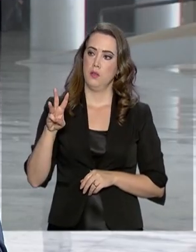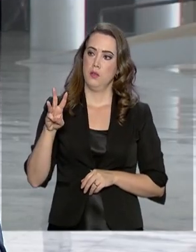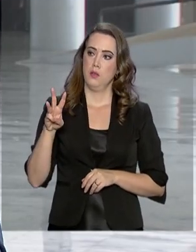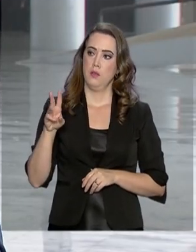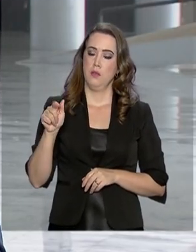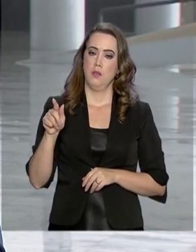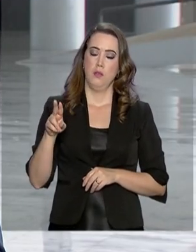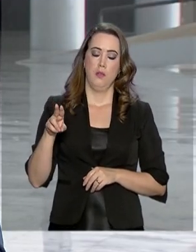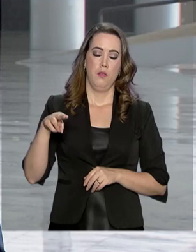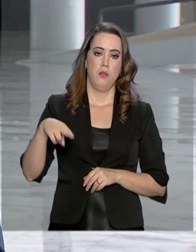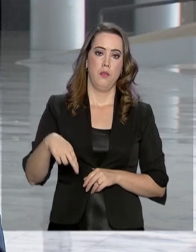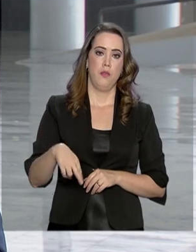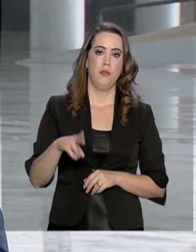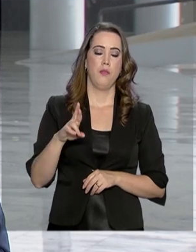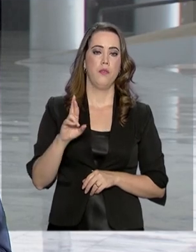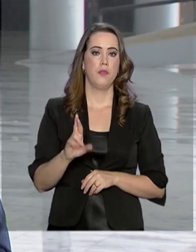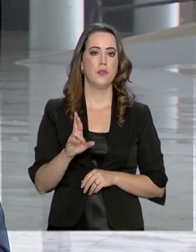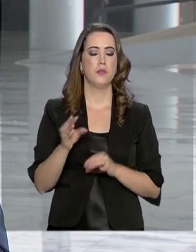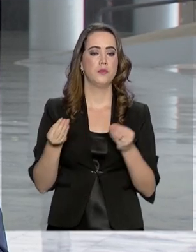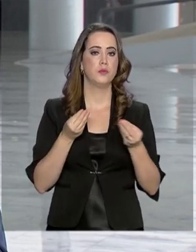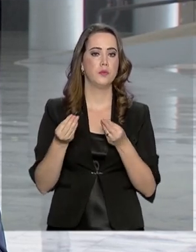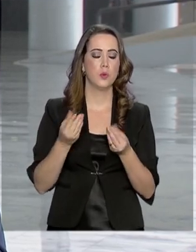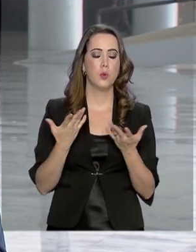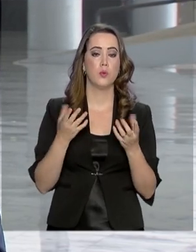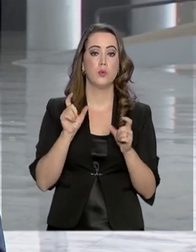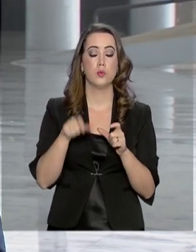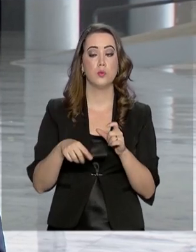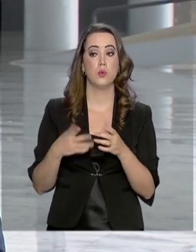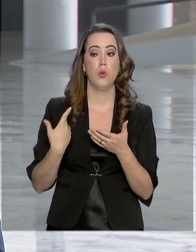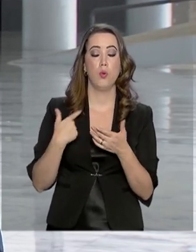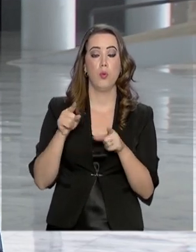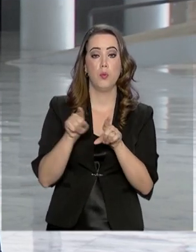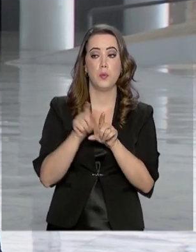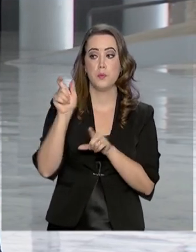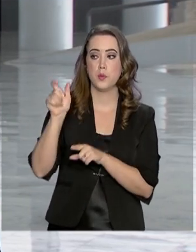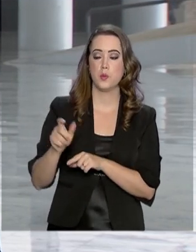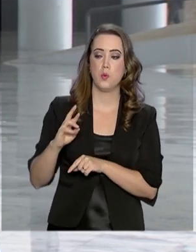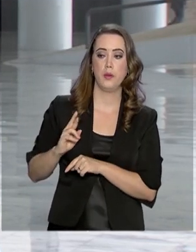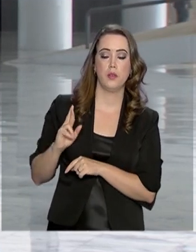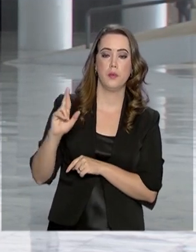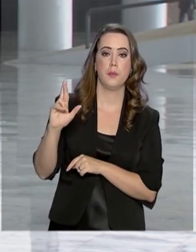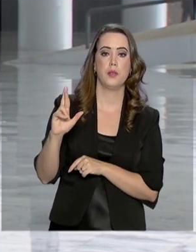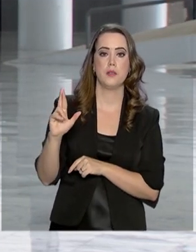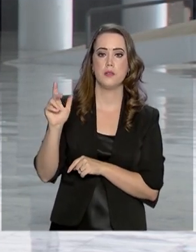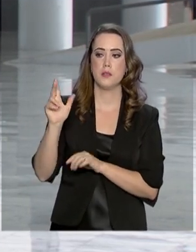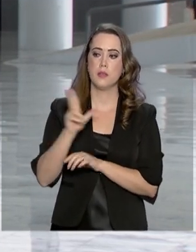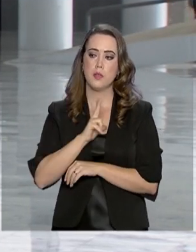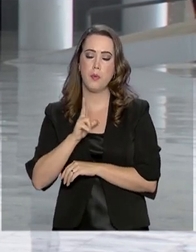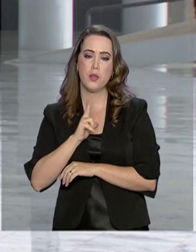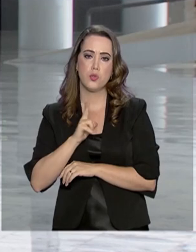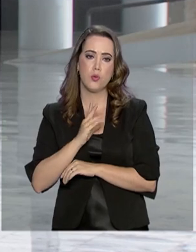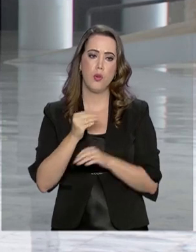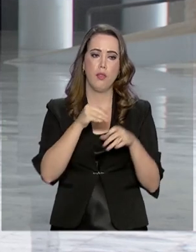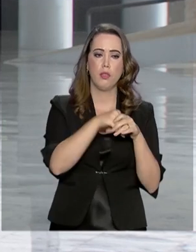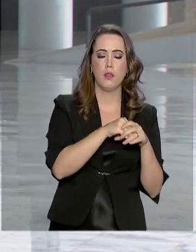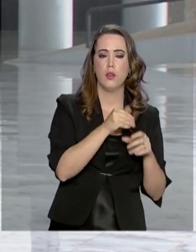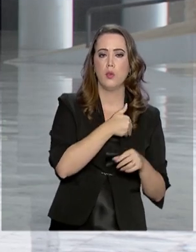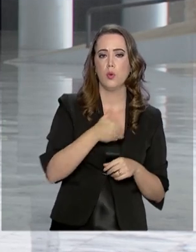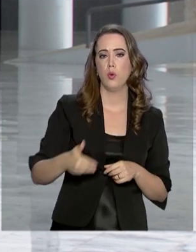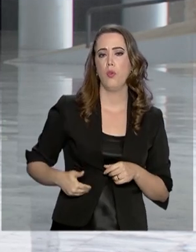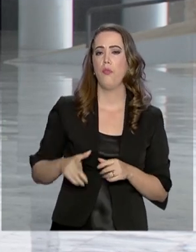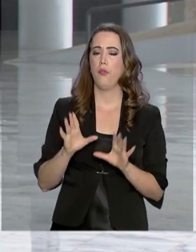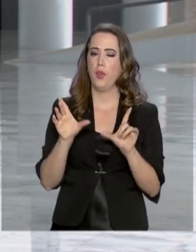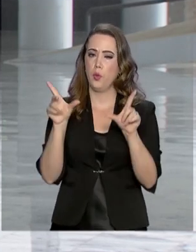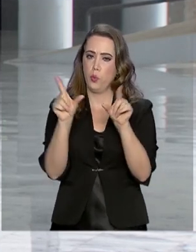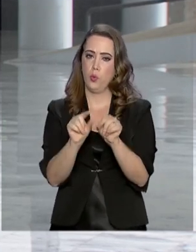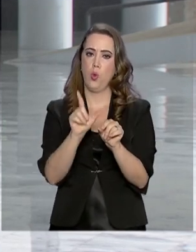regulamentação da atuação de representantes de interesses particulares junto ao governo, o conhecido lobby. Vamos acompanhar o que